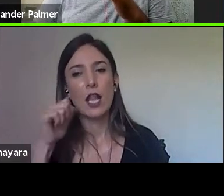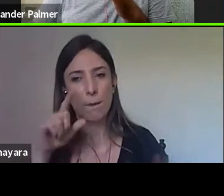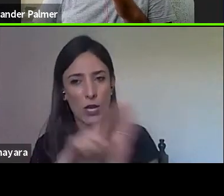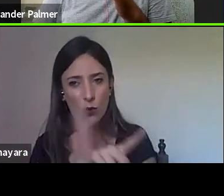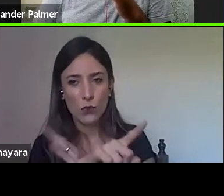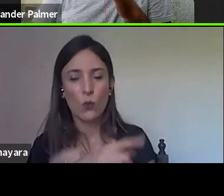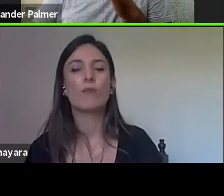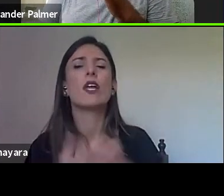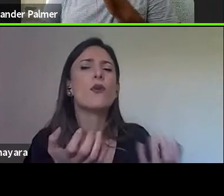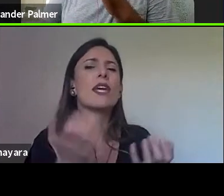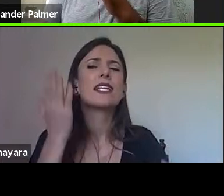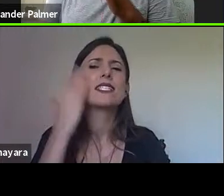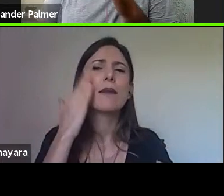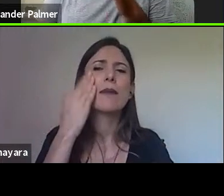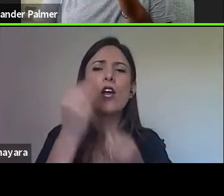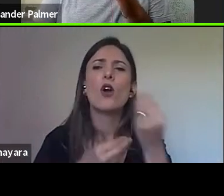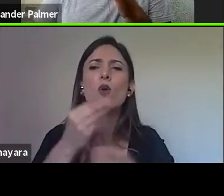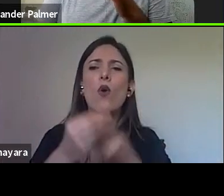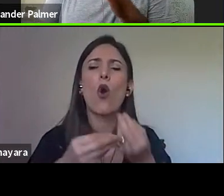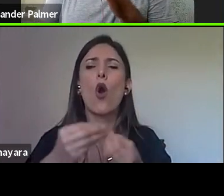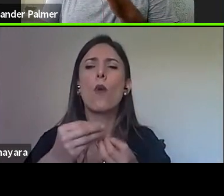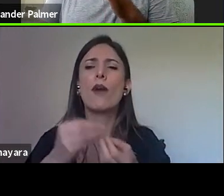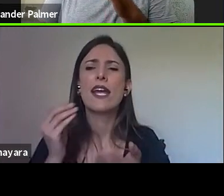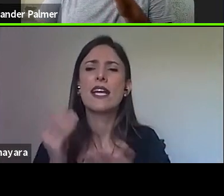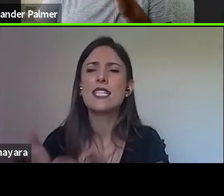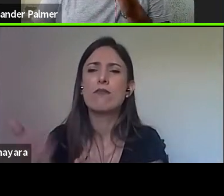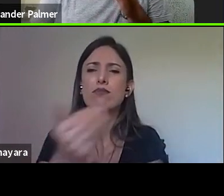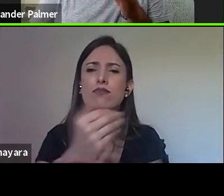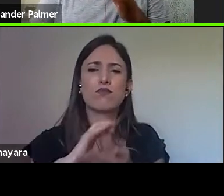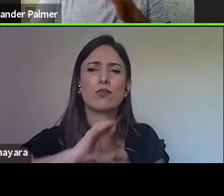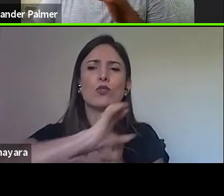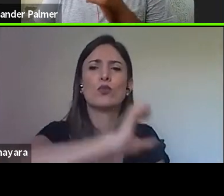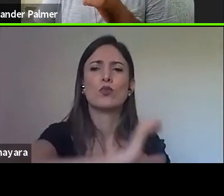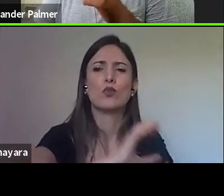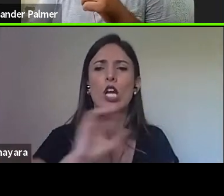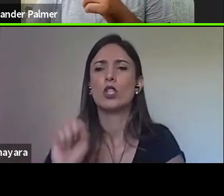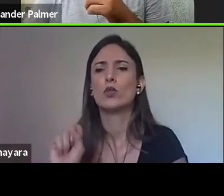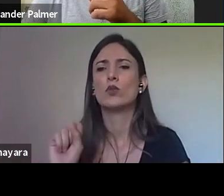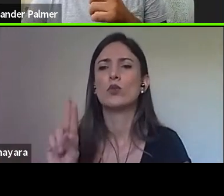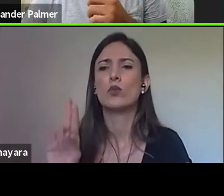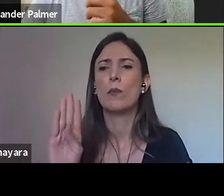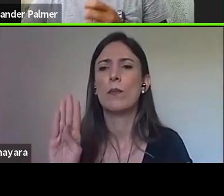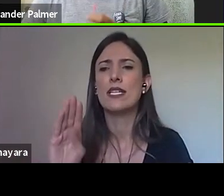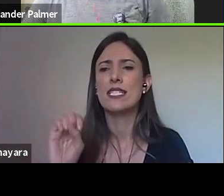pouco mais sobre o subsídio literário como estratégia de financiamento da educação.